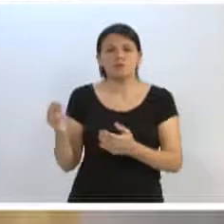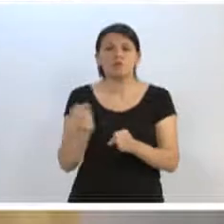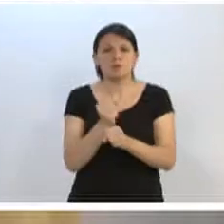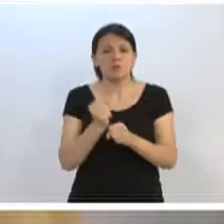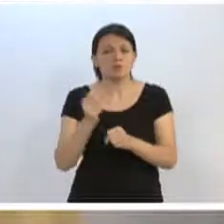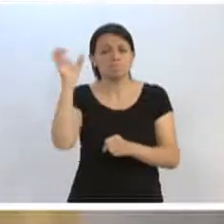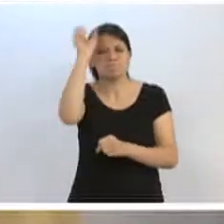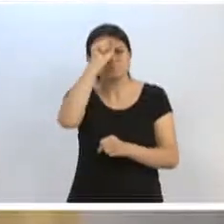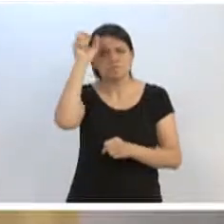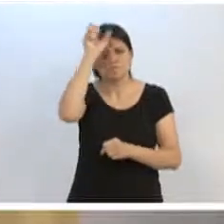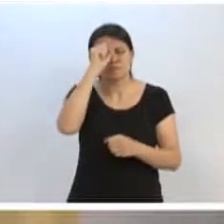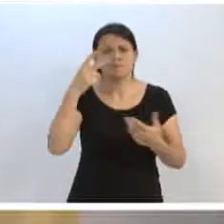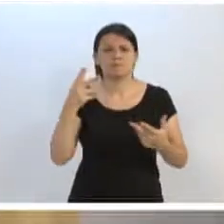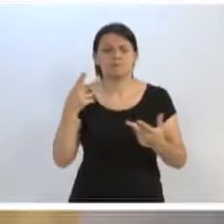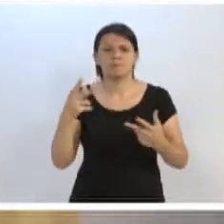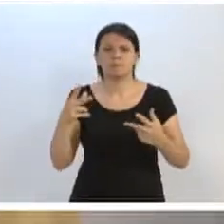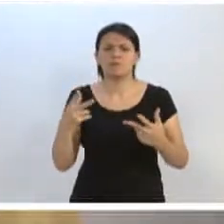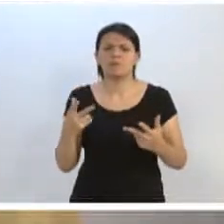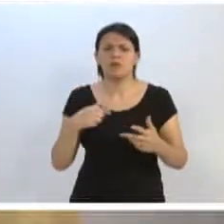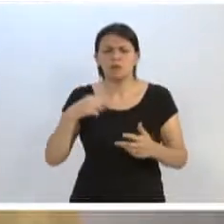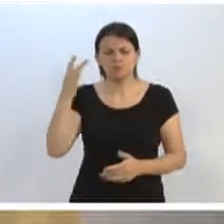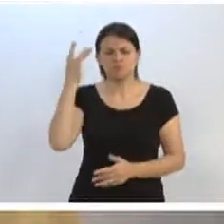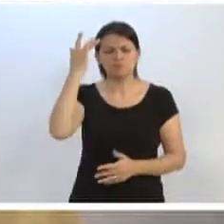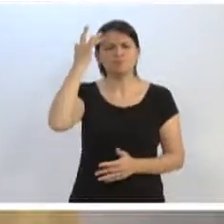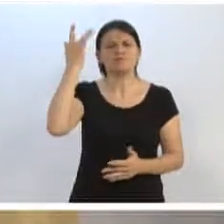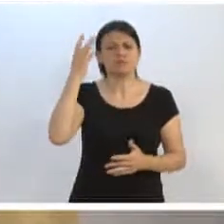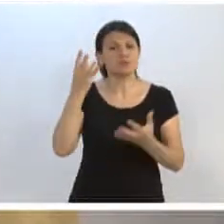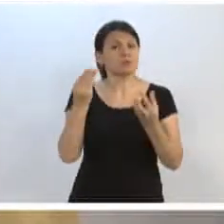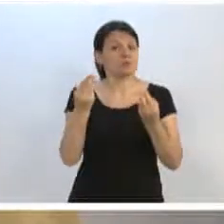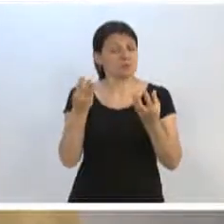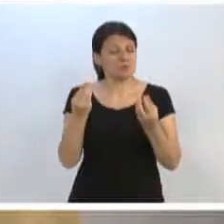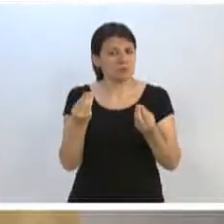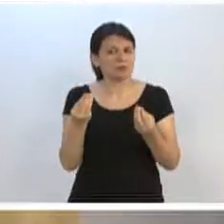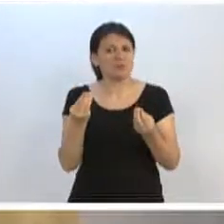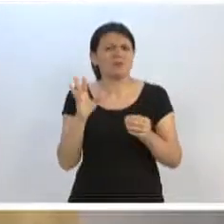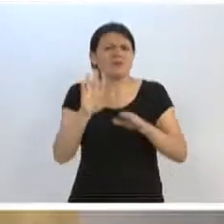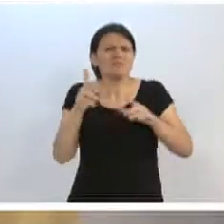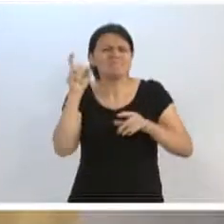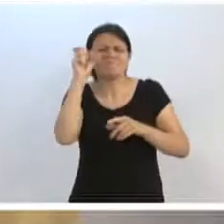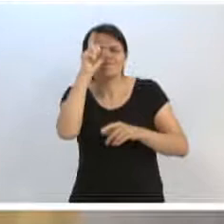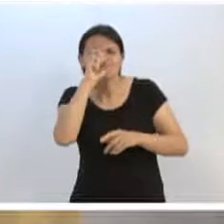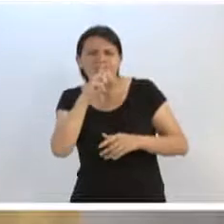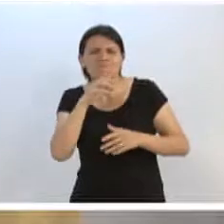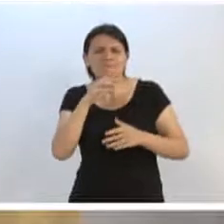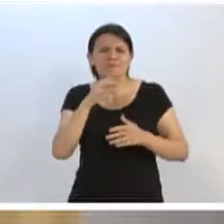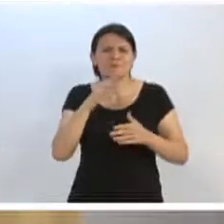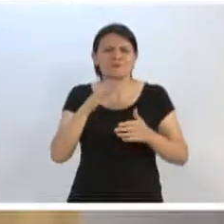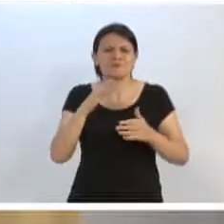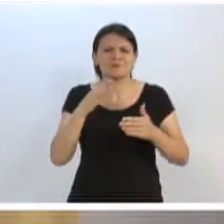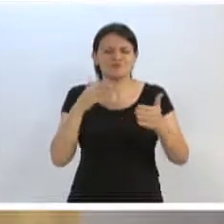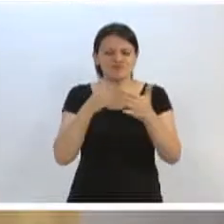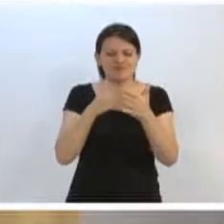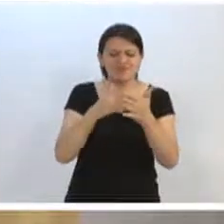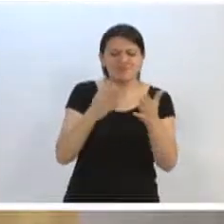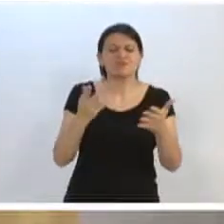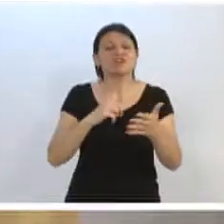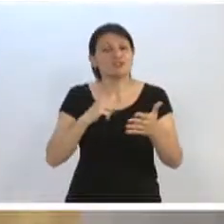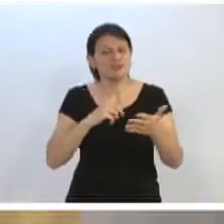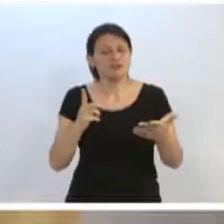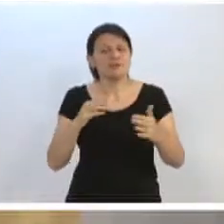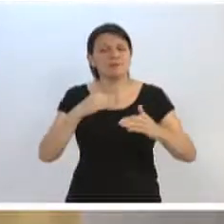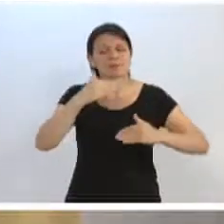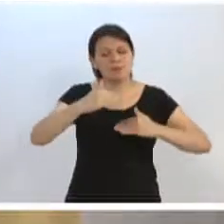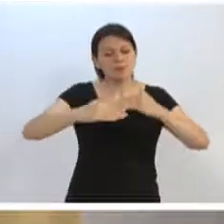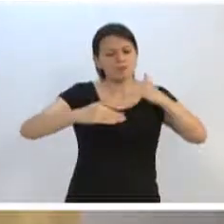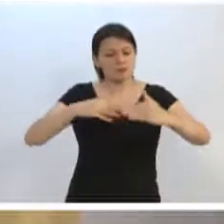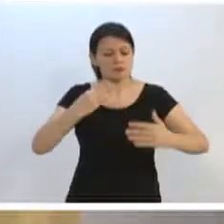Um ano que, particularmente, amadureci e amadureci muito, com várias dificuldades, vários obstáculos que tivemos. Os processos que acontecem